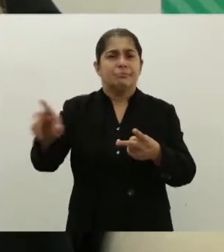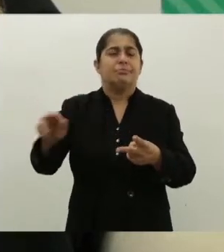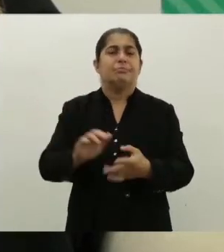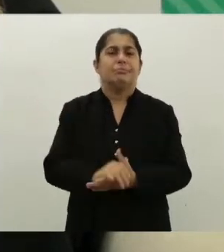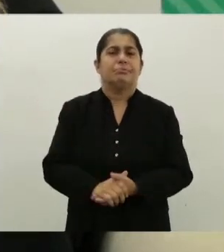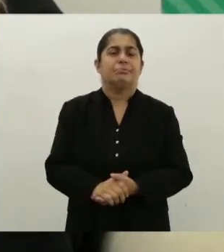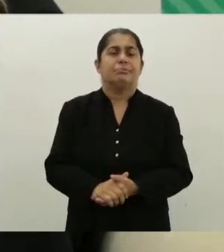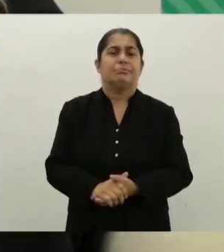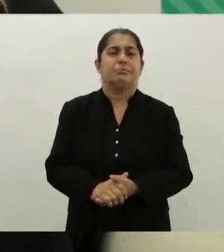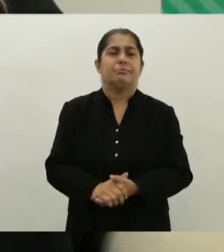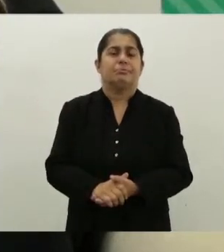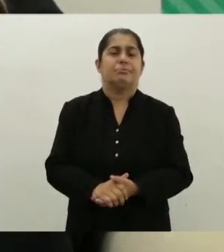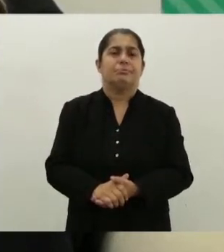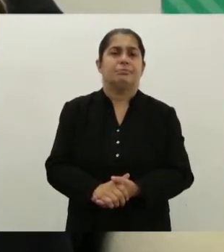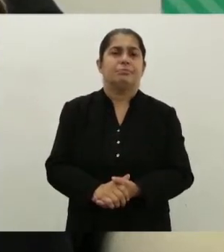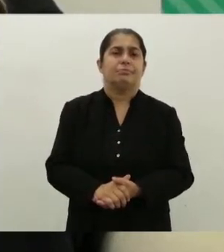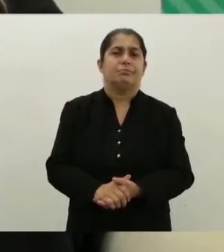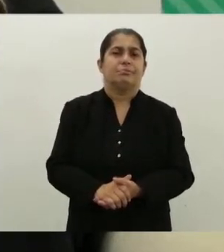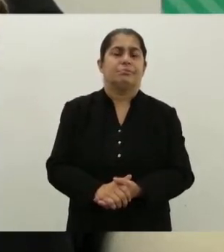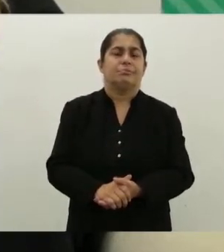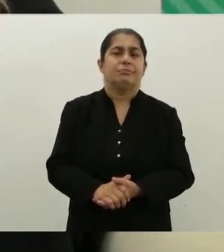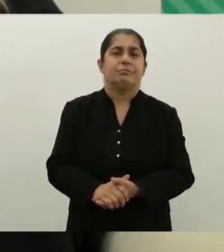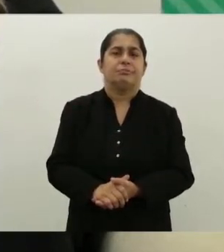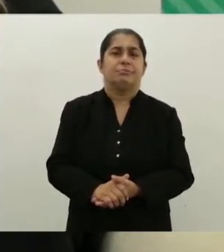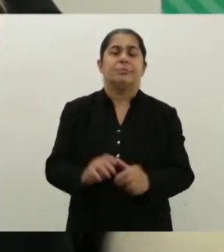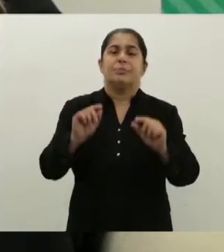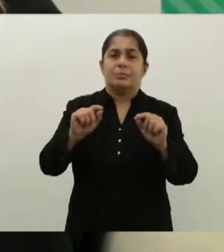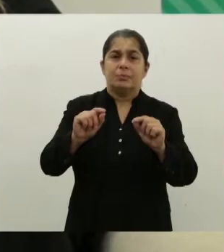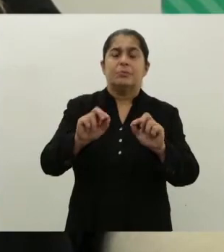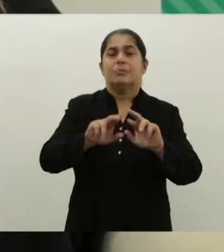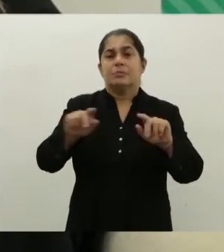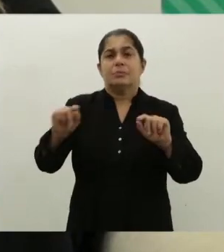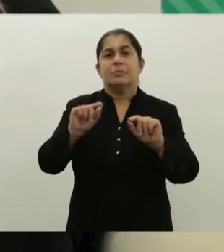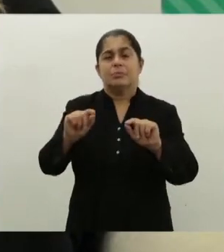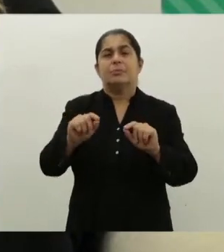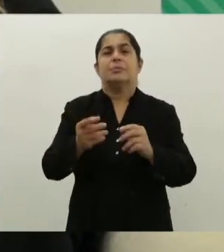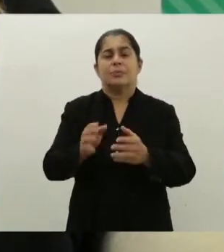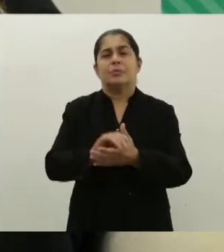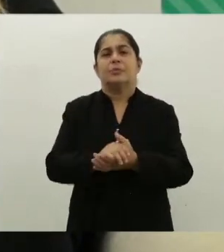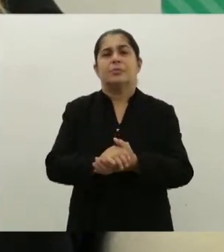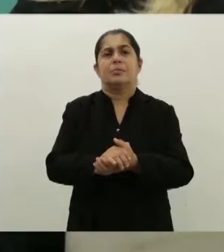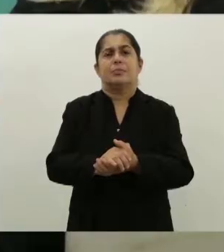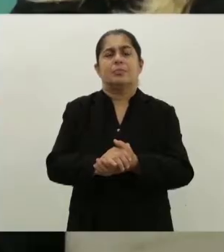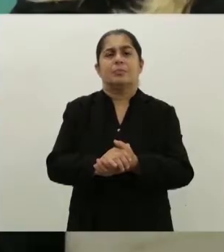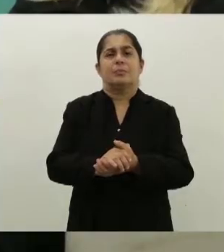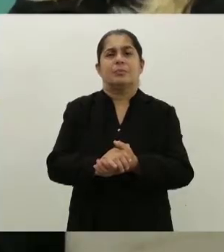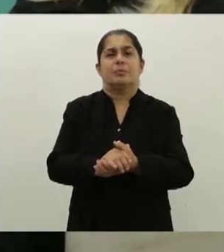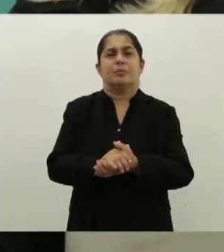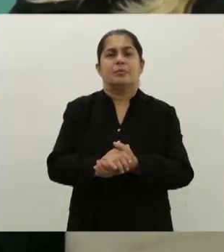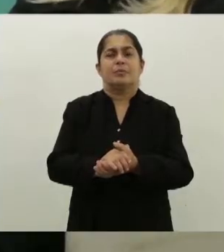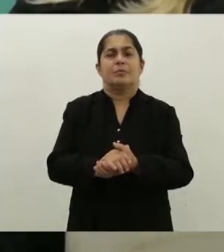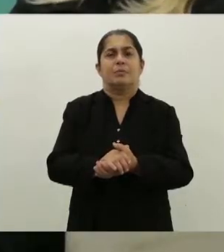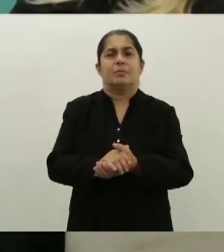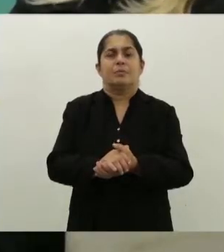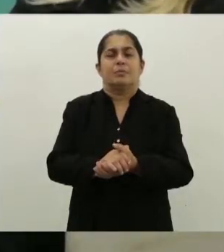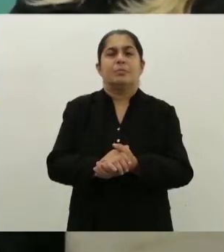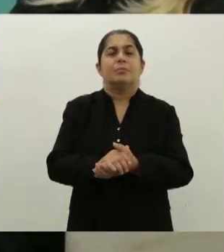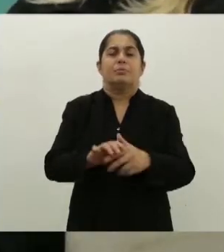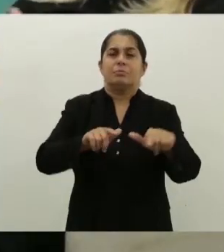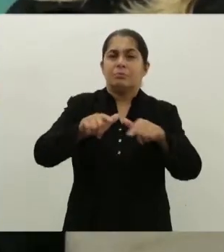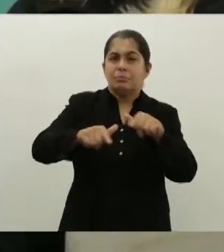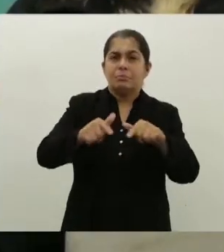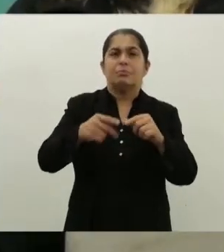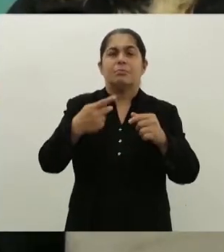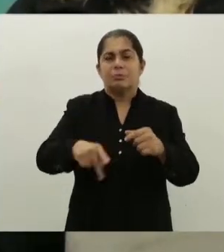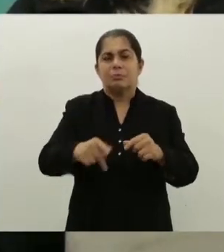áreas. Eu acredito que atinge, de certa forma, a partir do momento que se tem retrocessos. Como, por exemplo, para